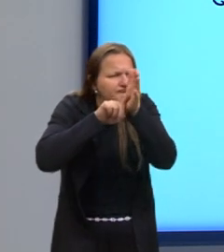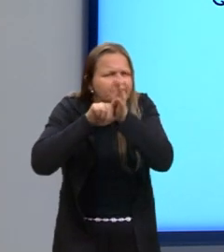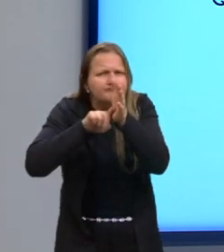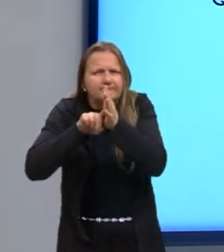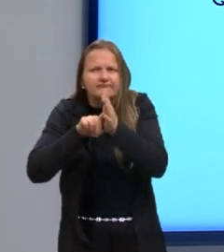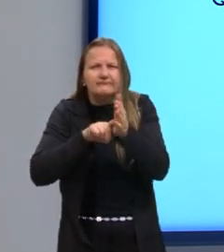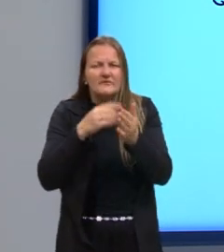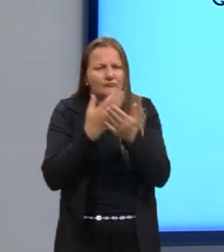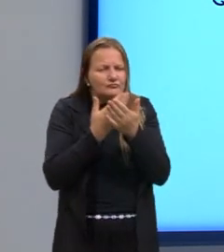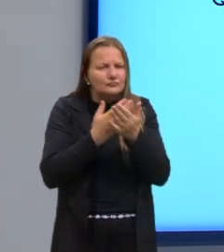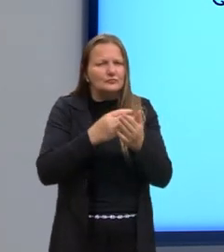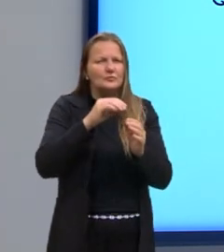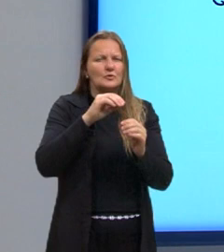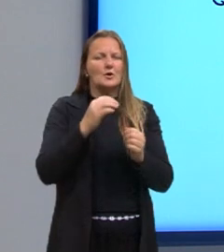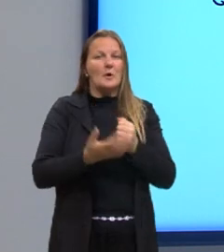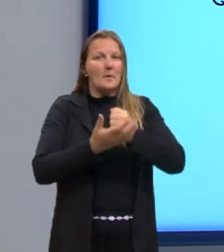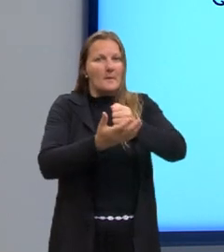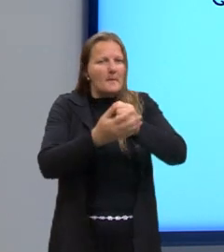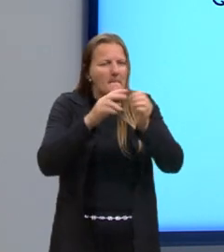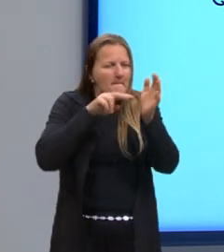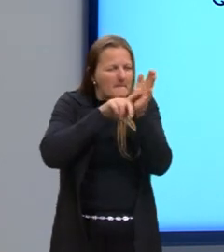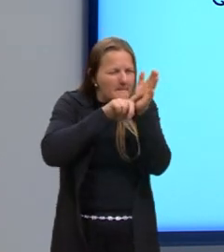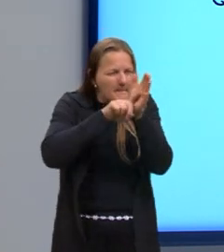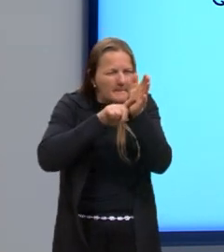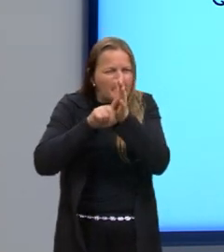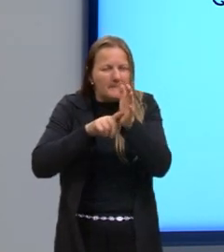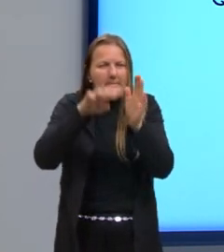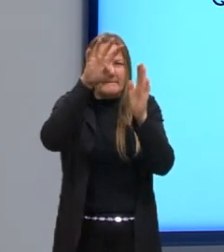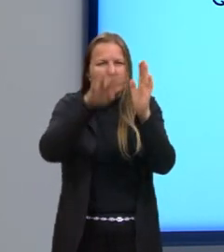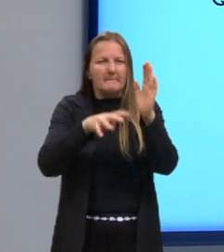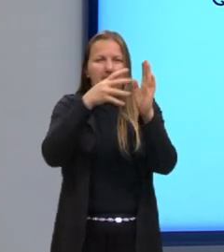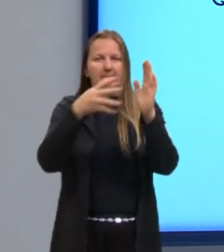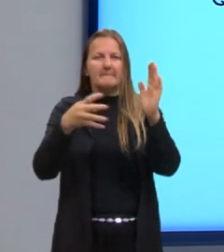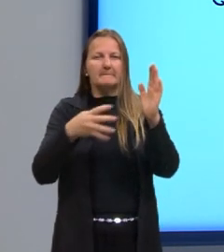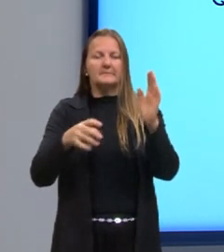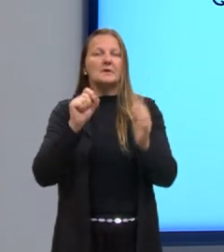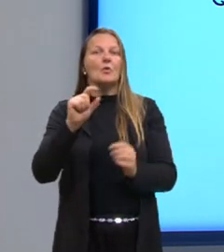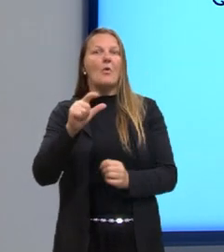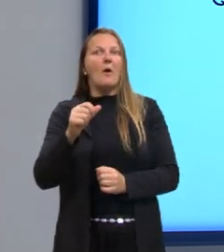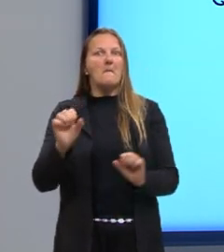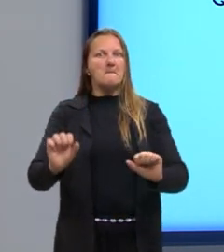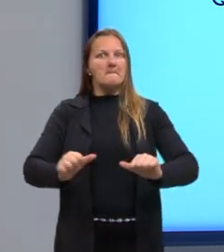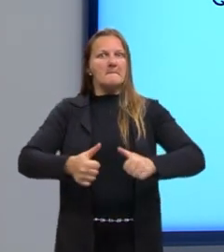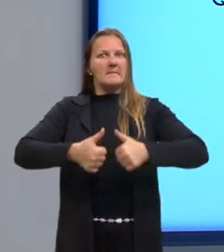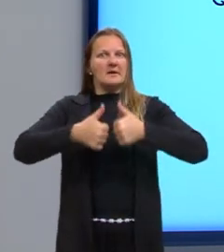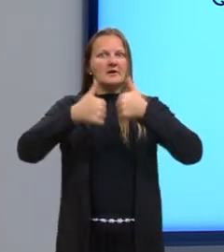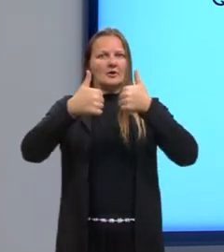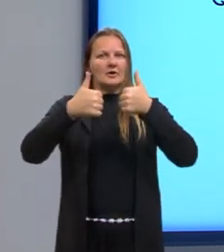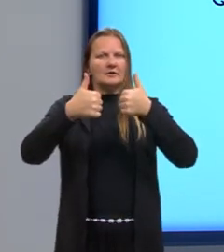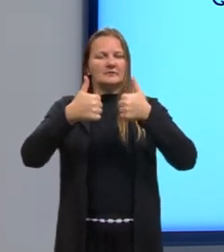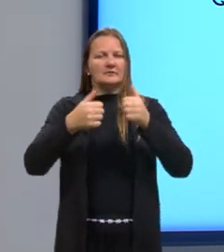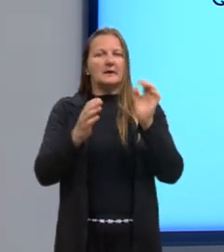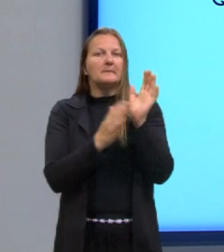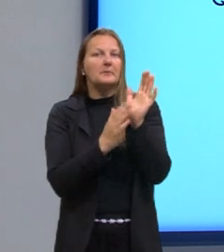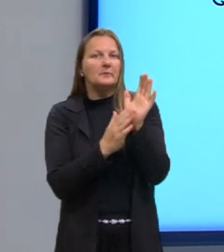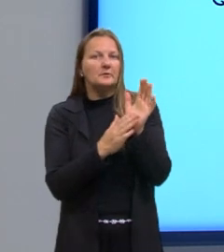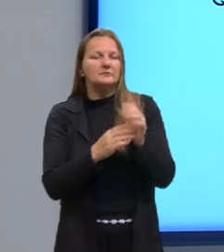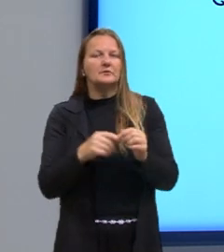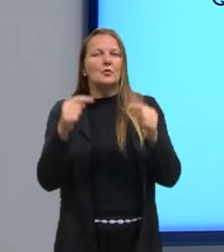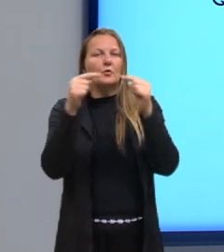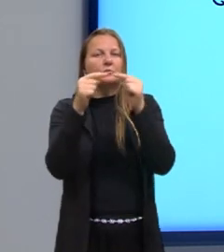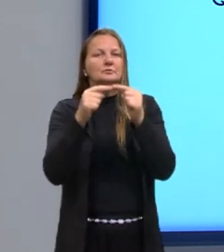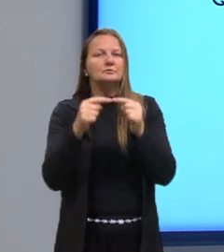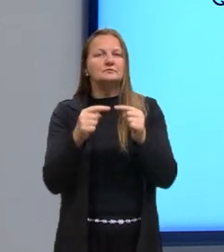nós... Eu já vou dar uma ajudinha para vocês analisarem também. Qual espécie corresponde ao objetivo proposto? Qual é o objetivo